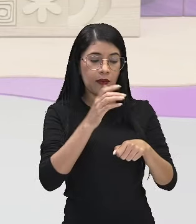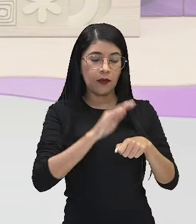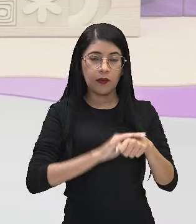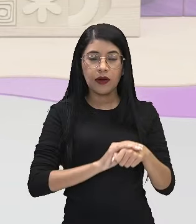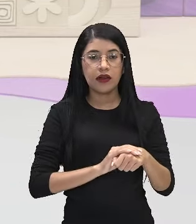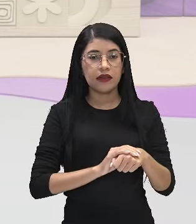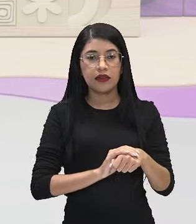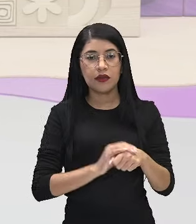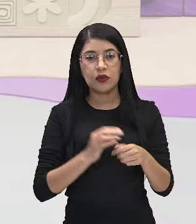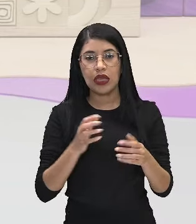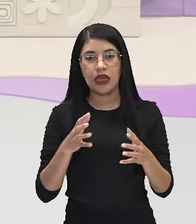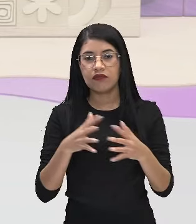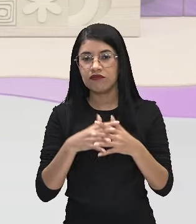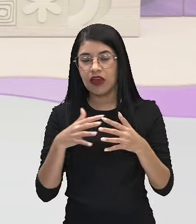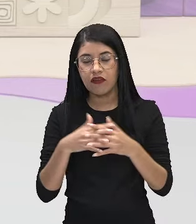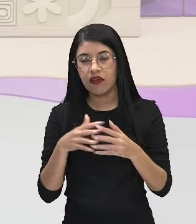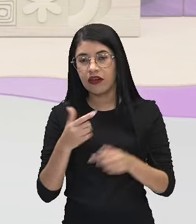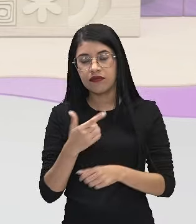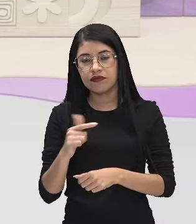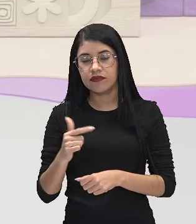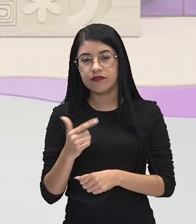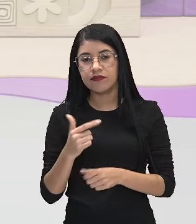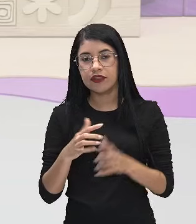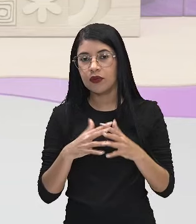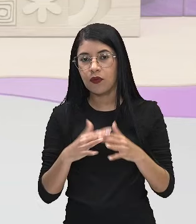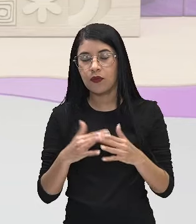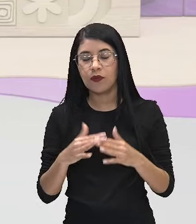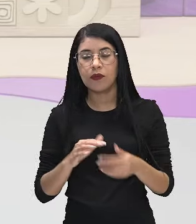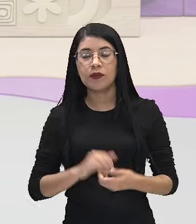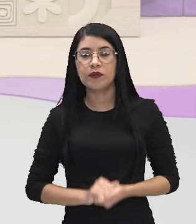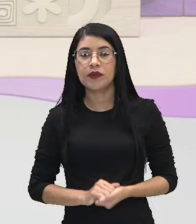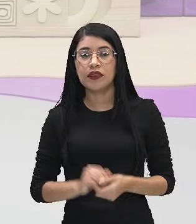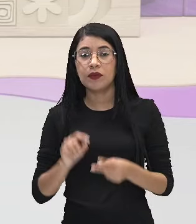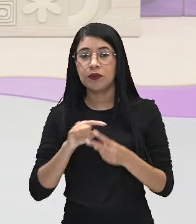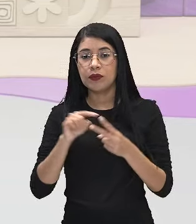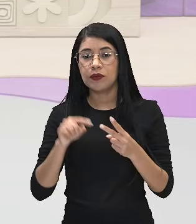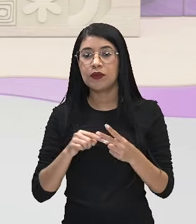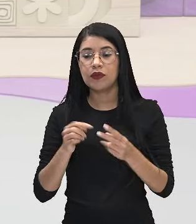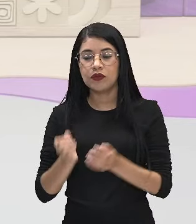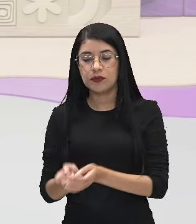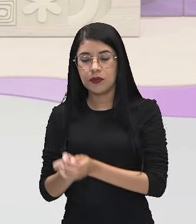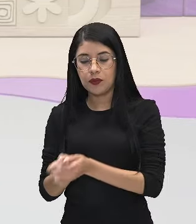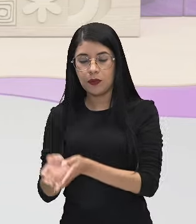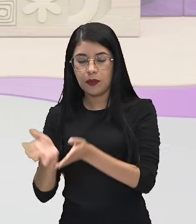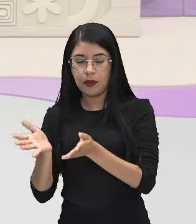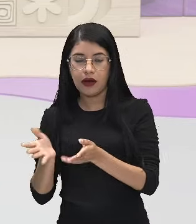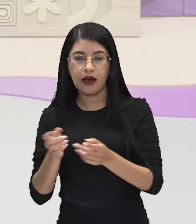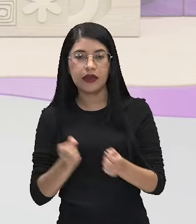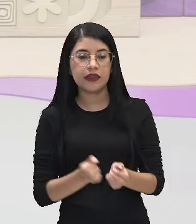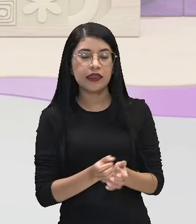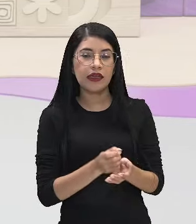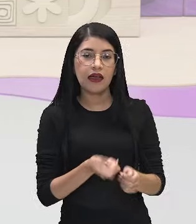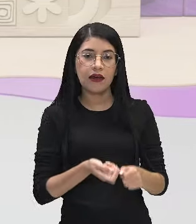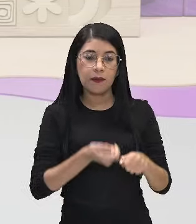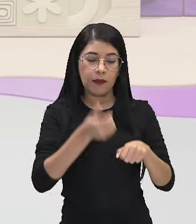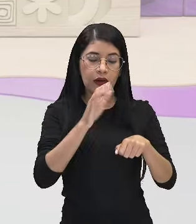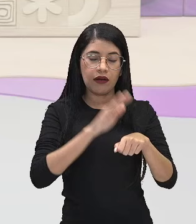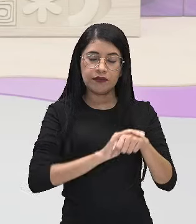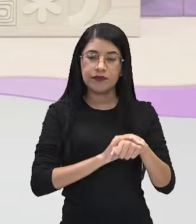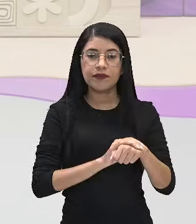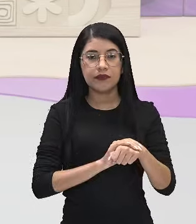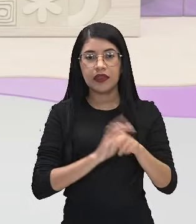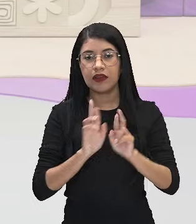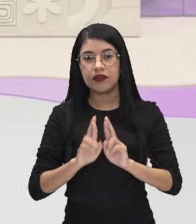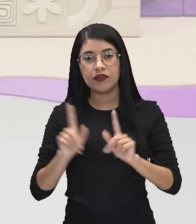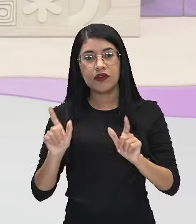interferir um no outro. Então, esses dois eventos aí, né? Que é lançar uma moeda, lançar um dado, eles são eventos